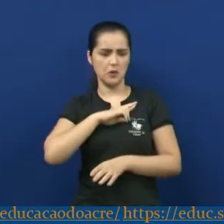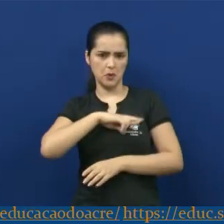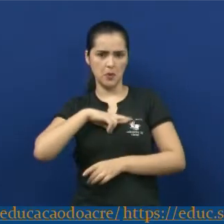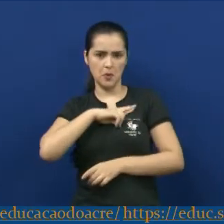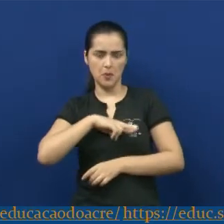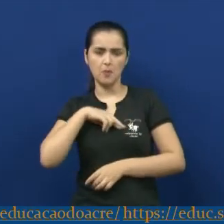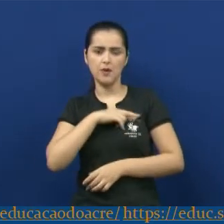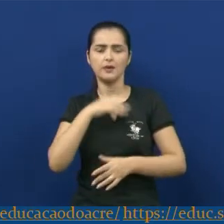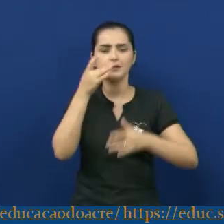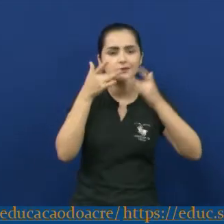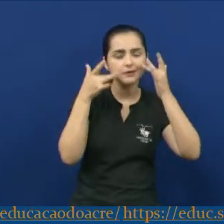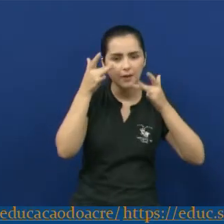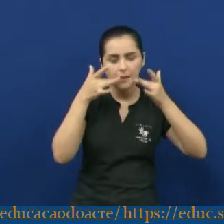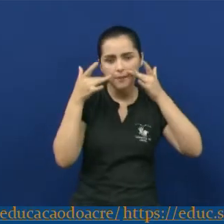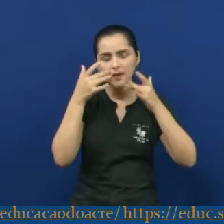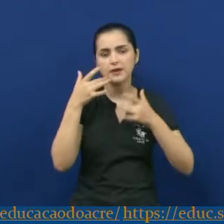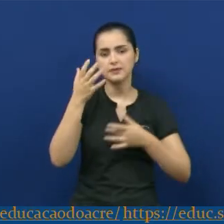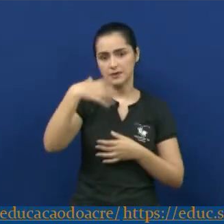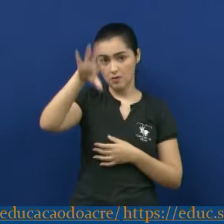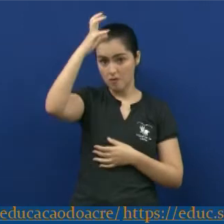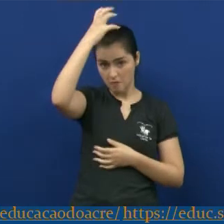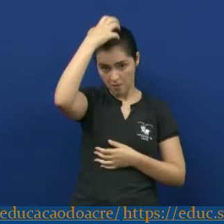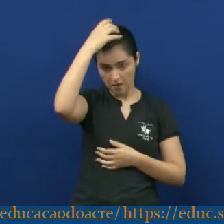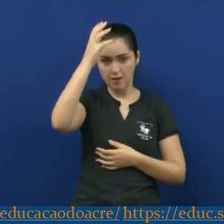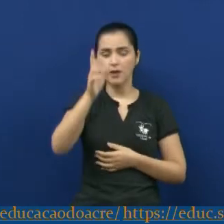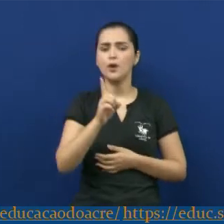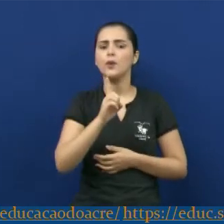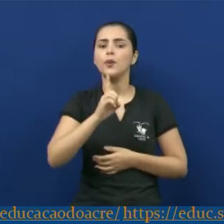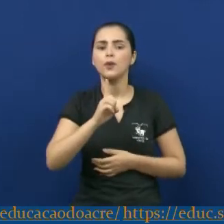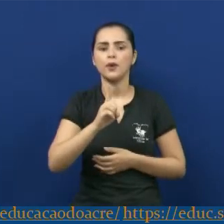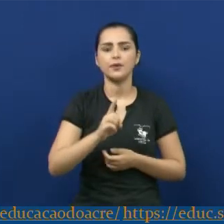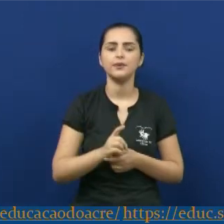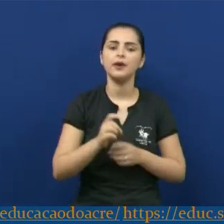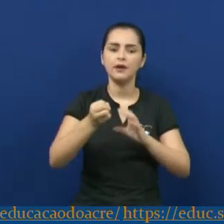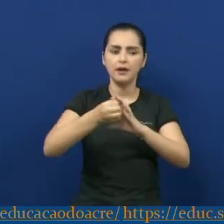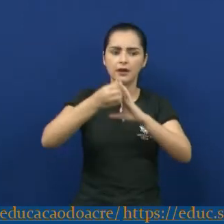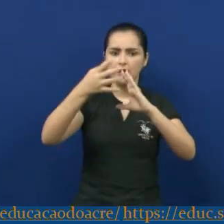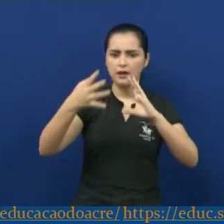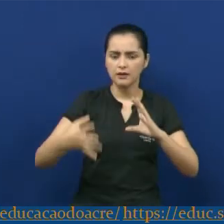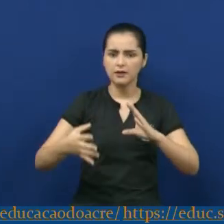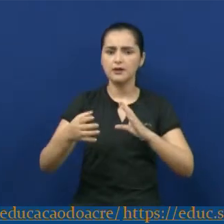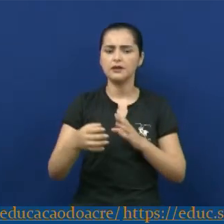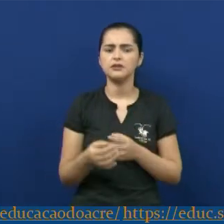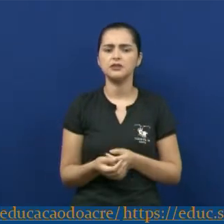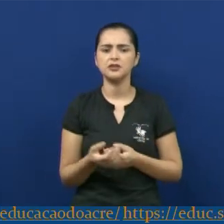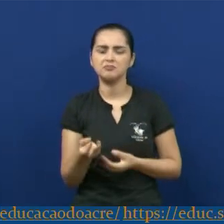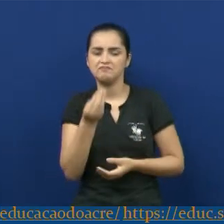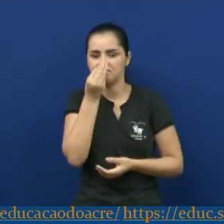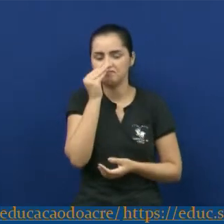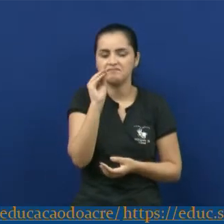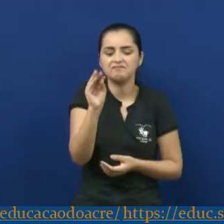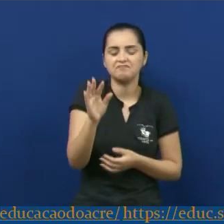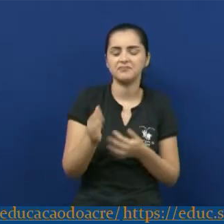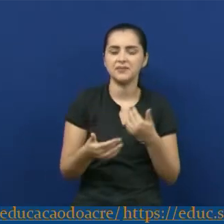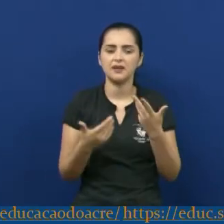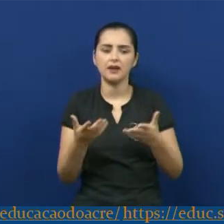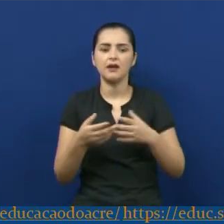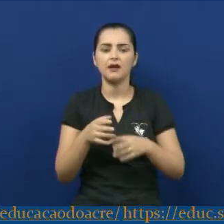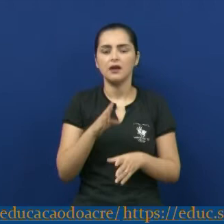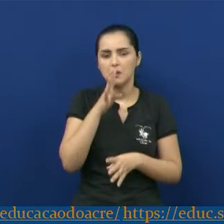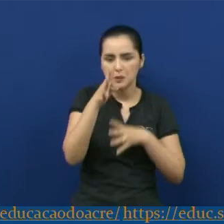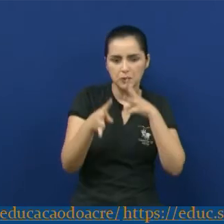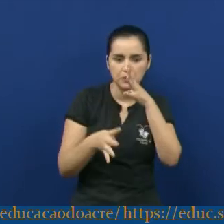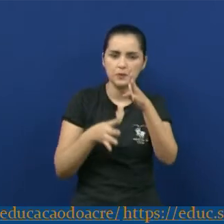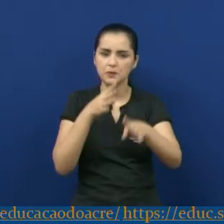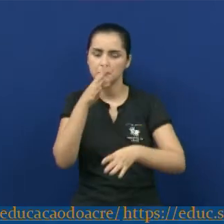peça O Rei da Vela. São características de sua obra o deboche, a ironia e a crítica aos meios